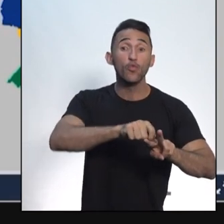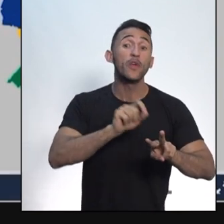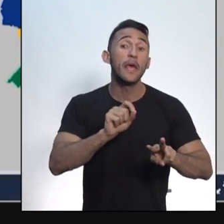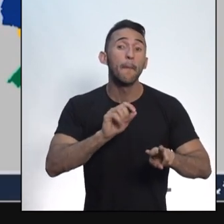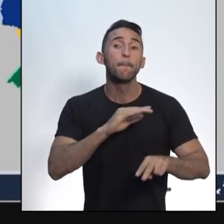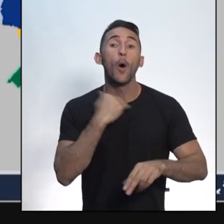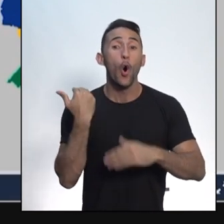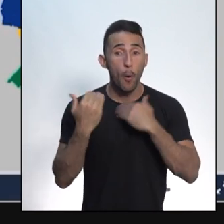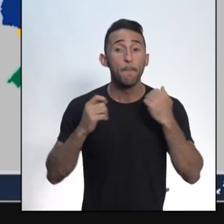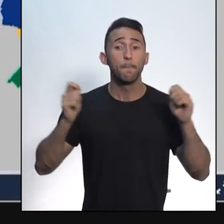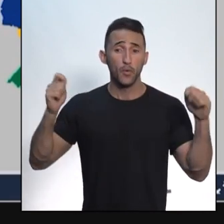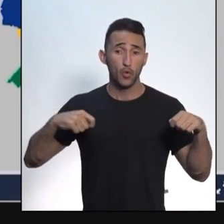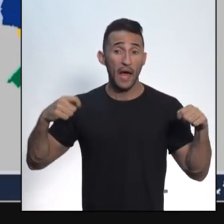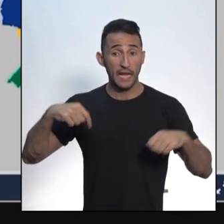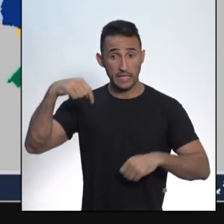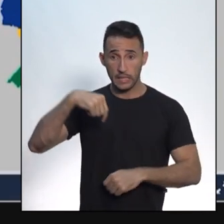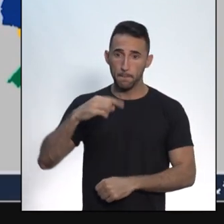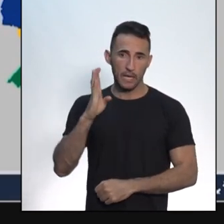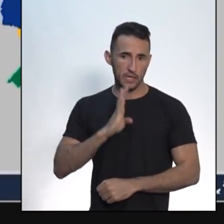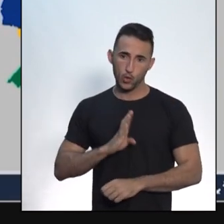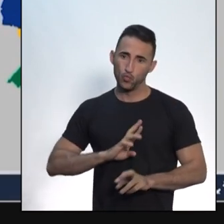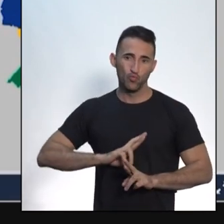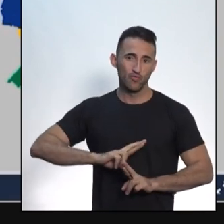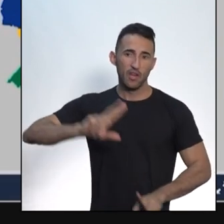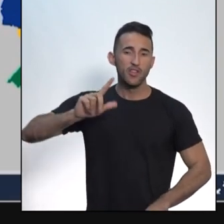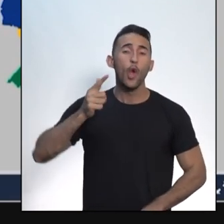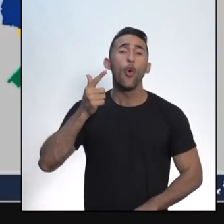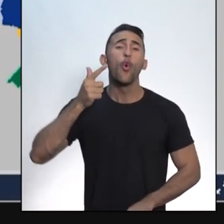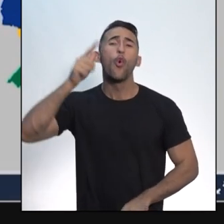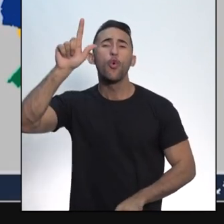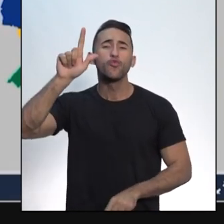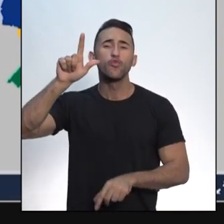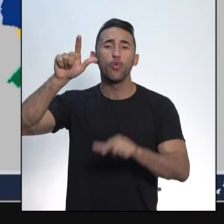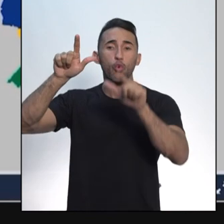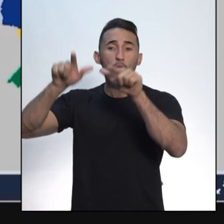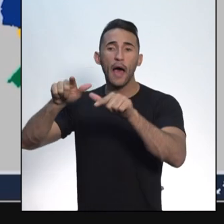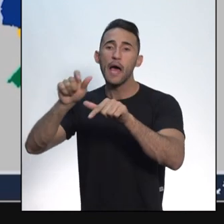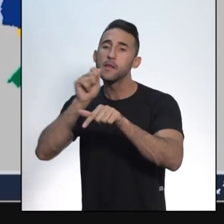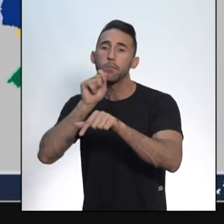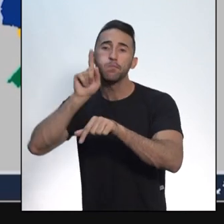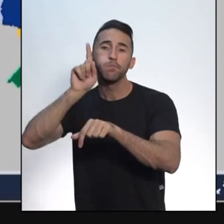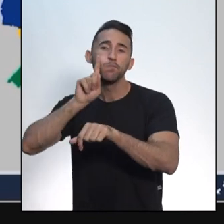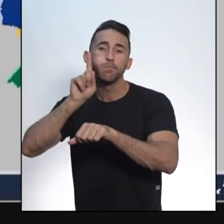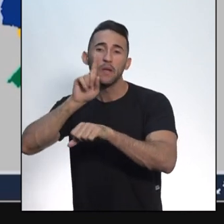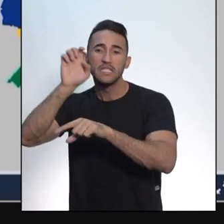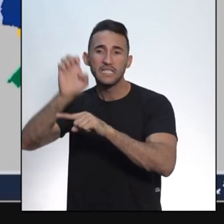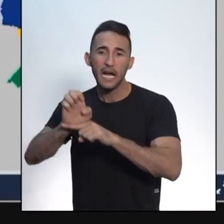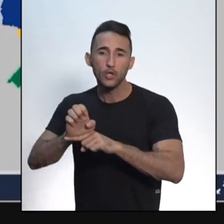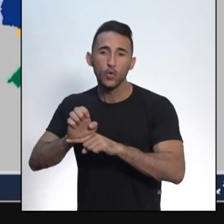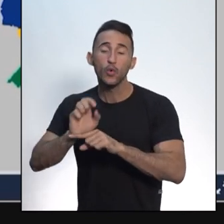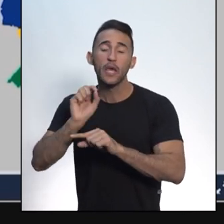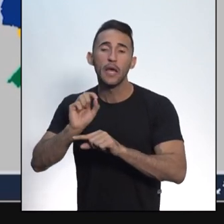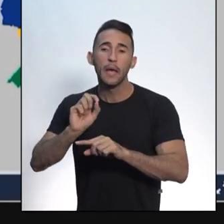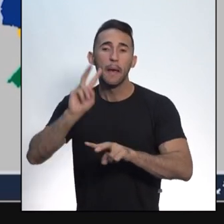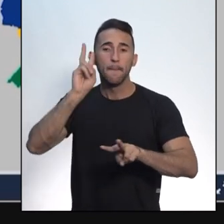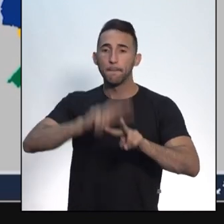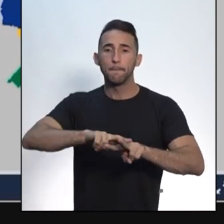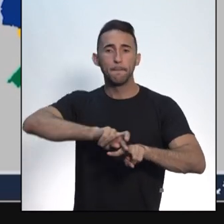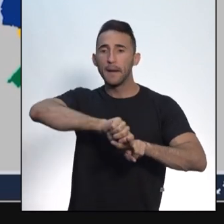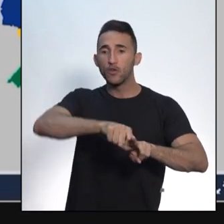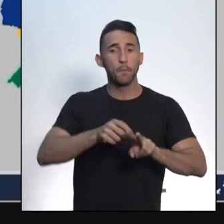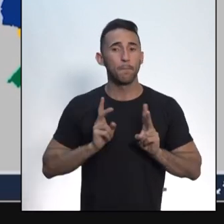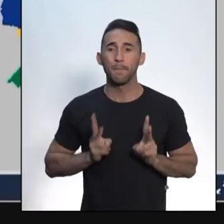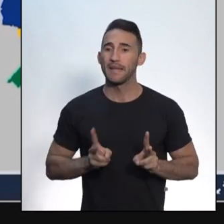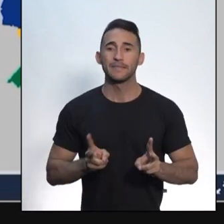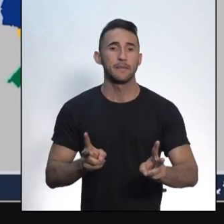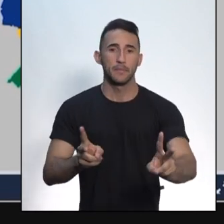pena de morte. Mas existem outros estados norte-americanos em que a pena máxima é a prisão perpétua. Ora,